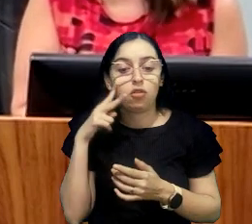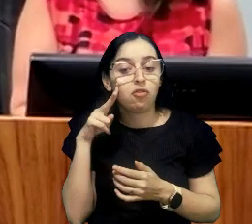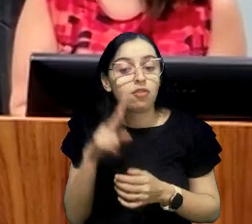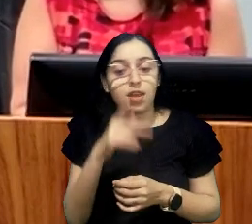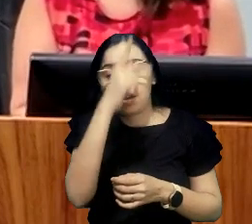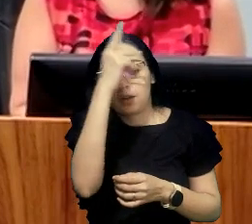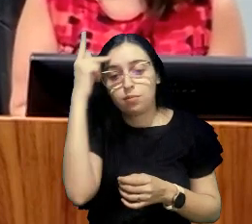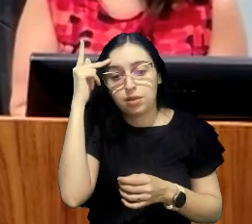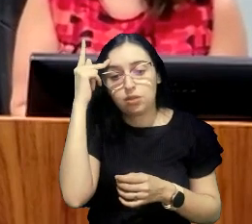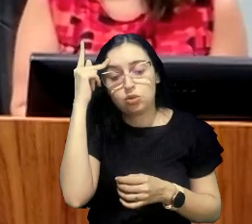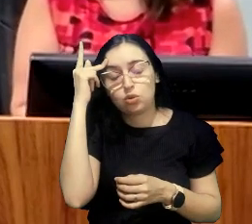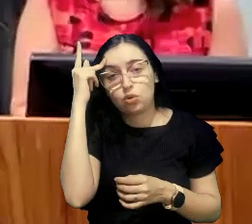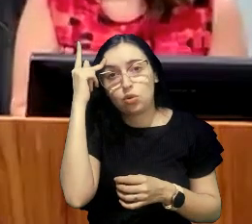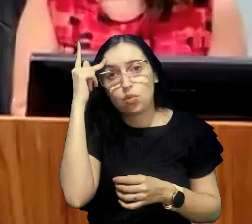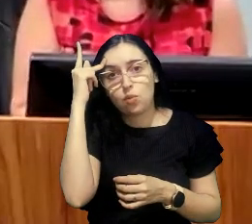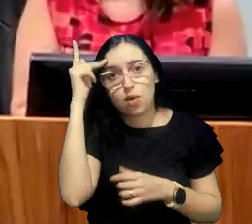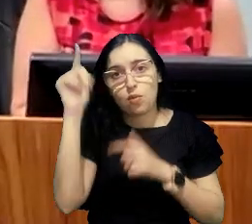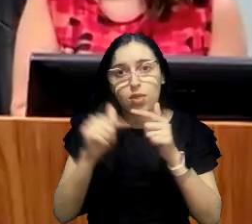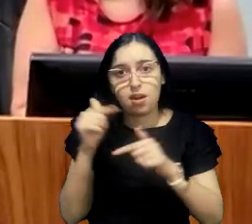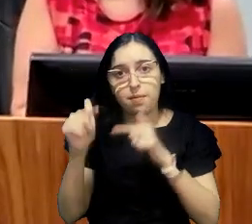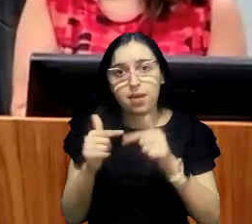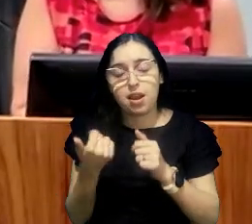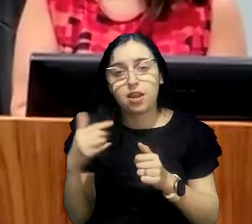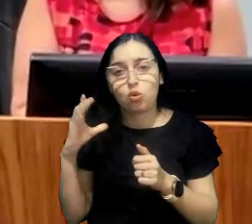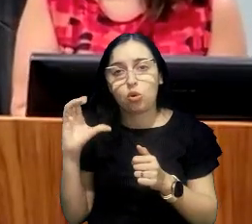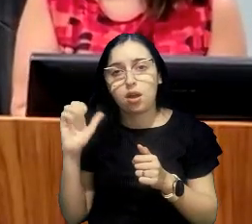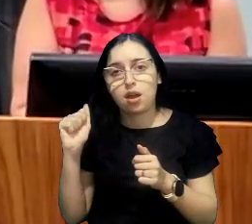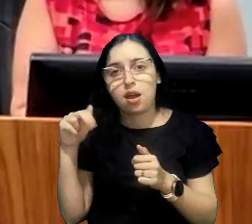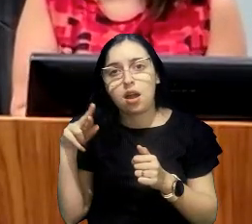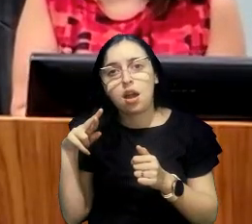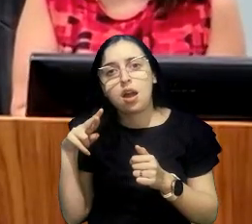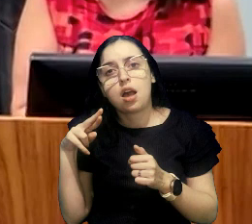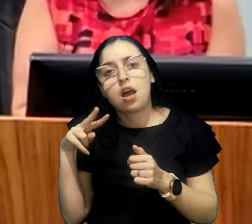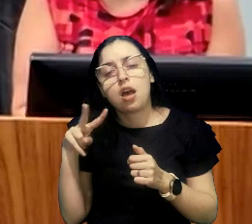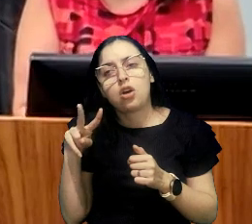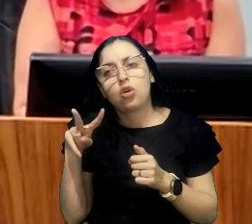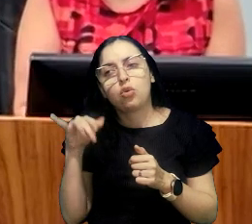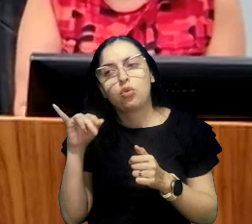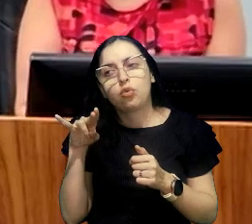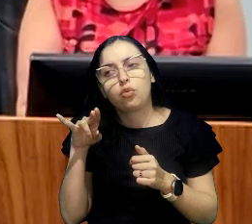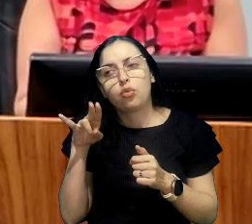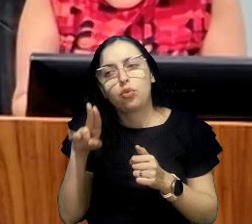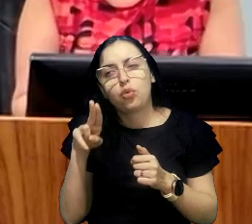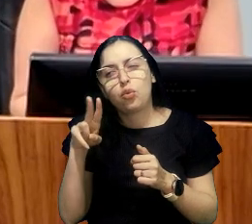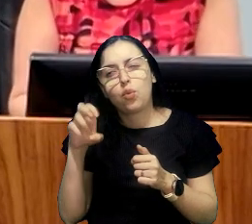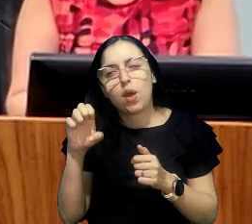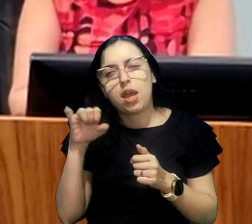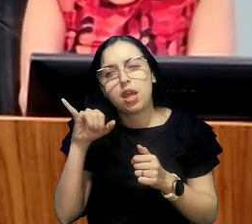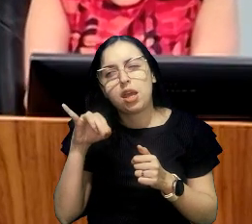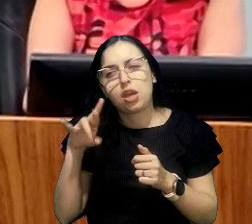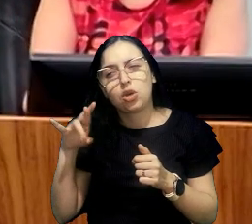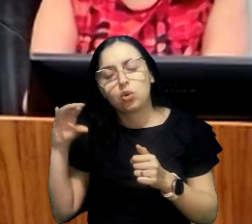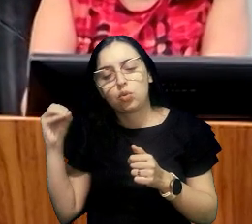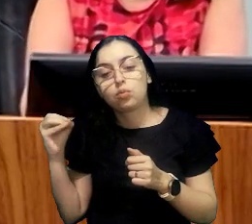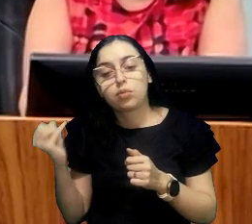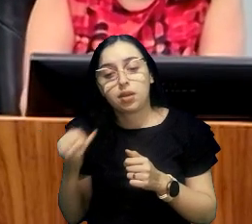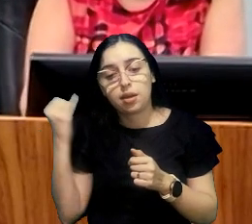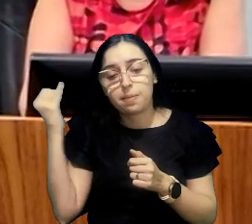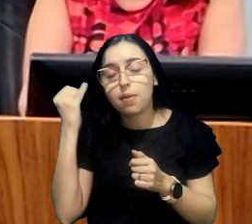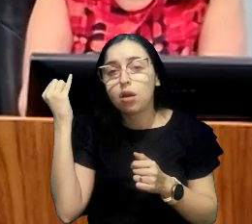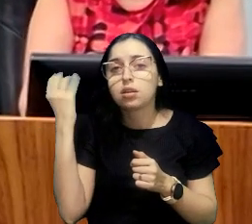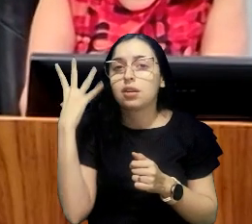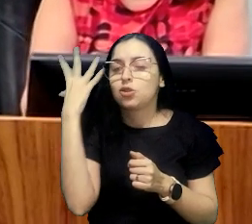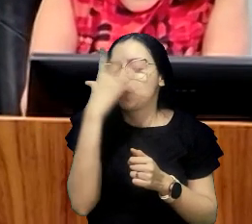no caso, carvoeiro, né? Foi. É muito bonito e muito importante a gente ter